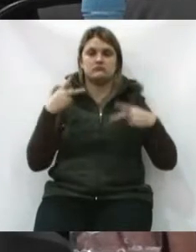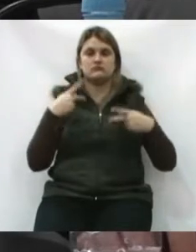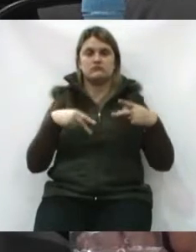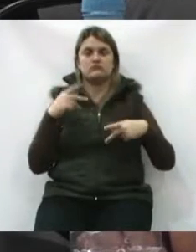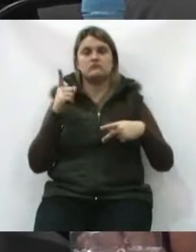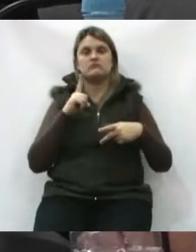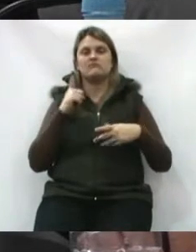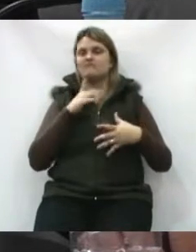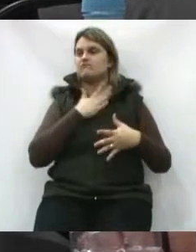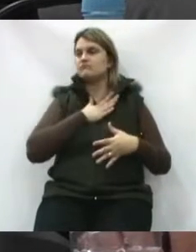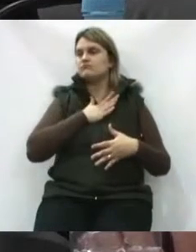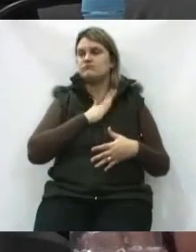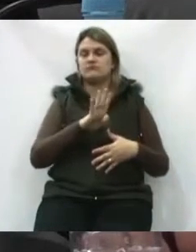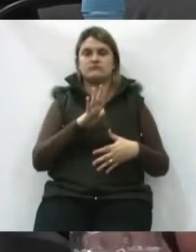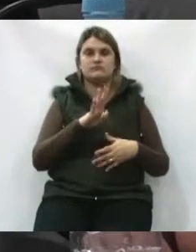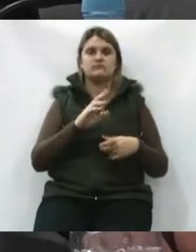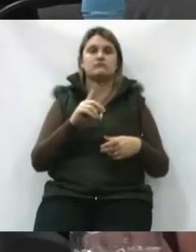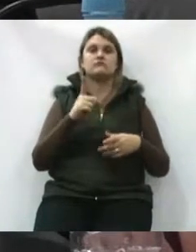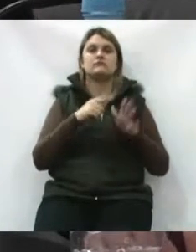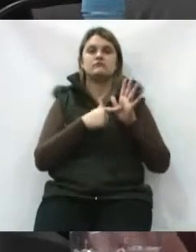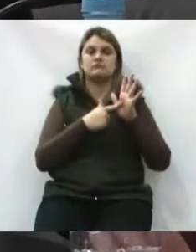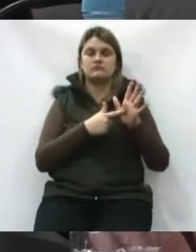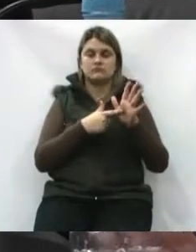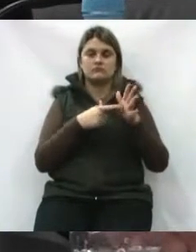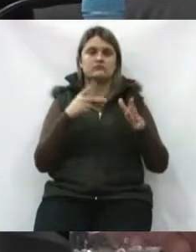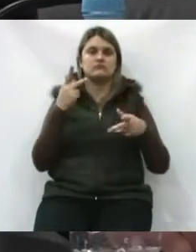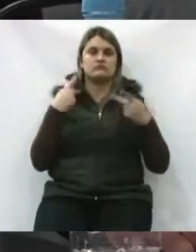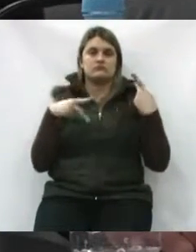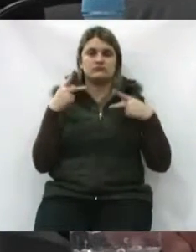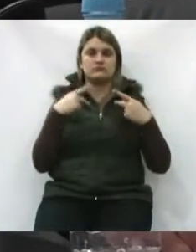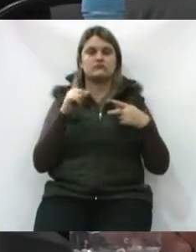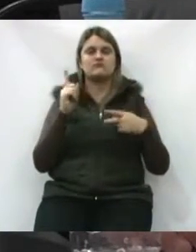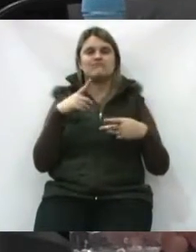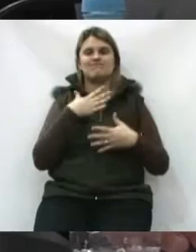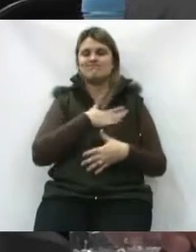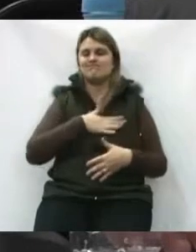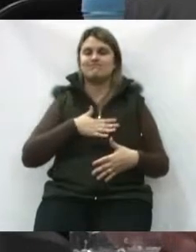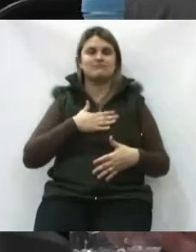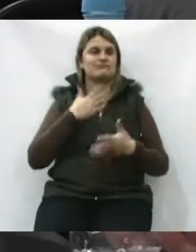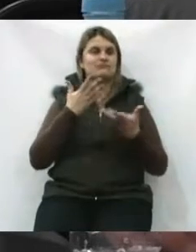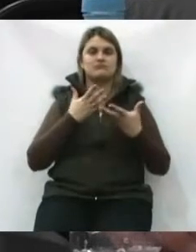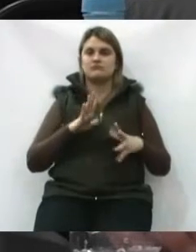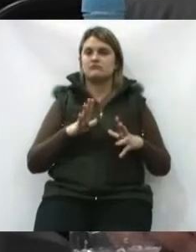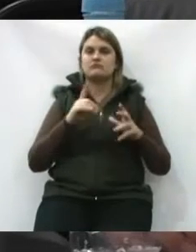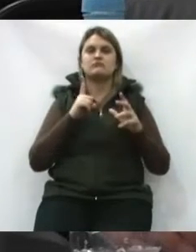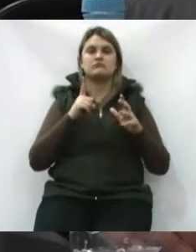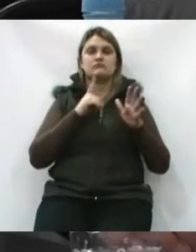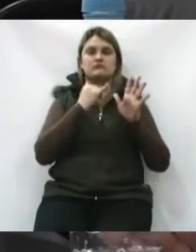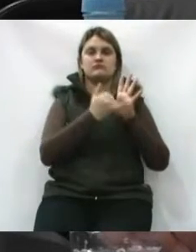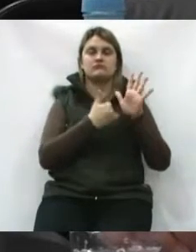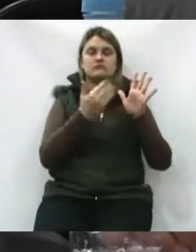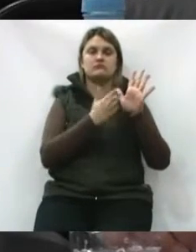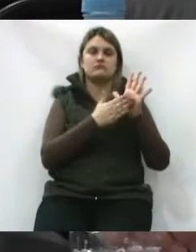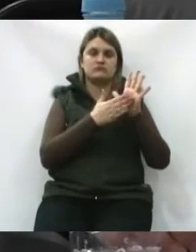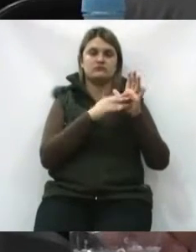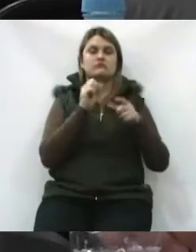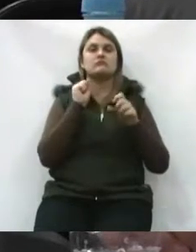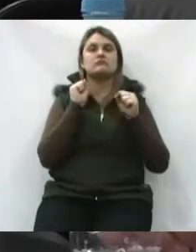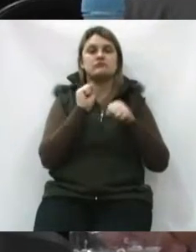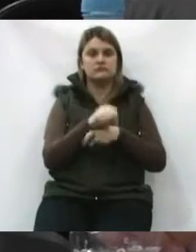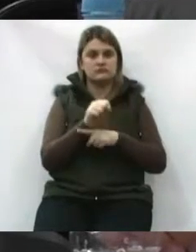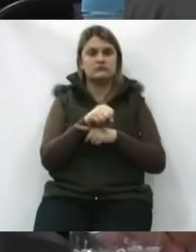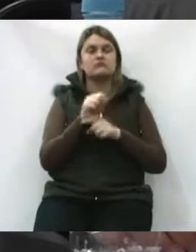que a insatisfação é geral, demonstrar para a classe política que essa insatisfação é justificada. Isto sim,